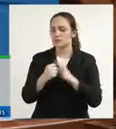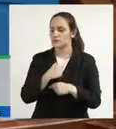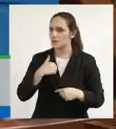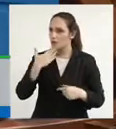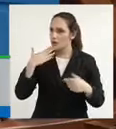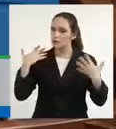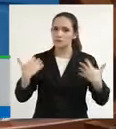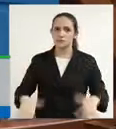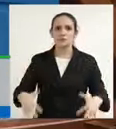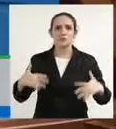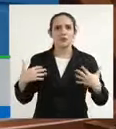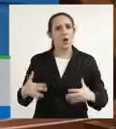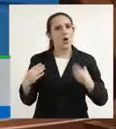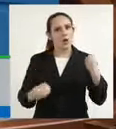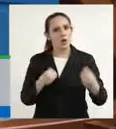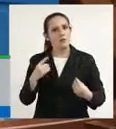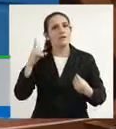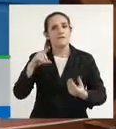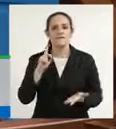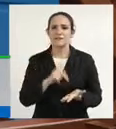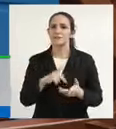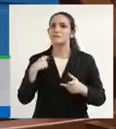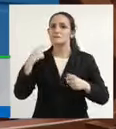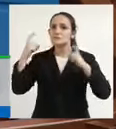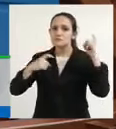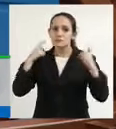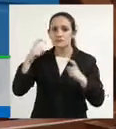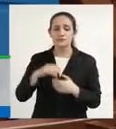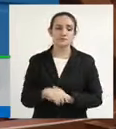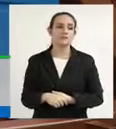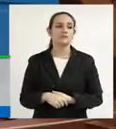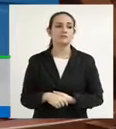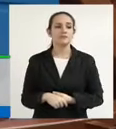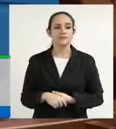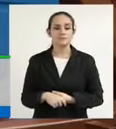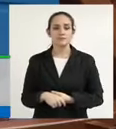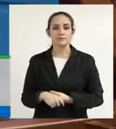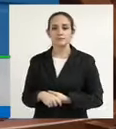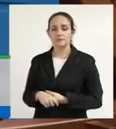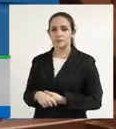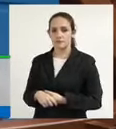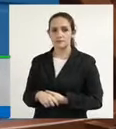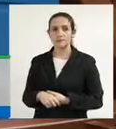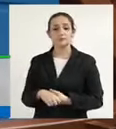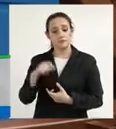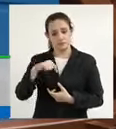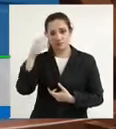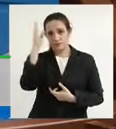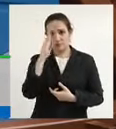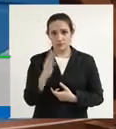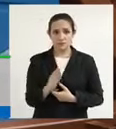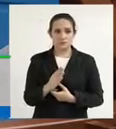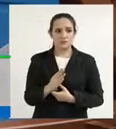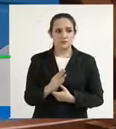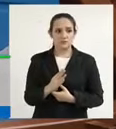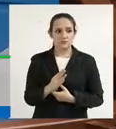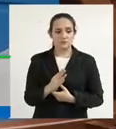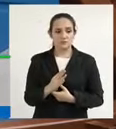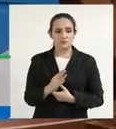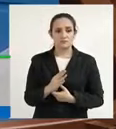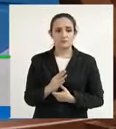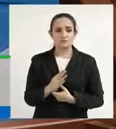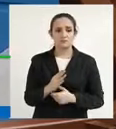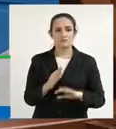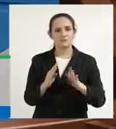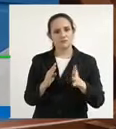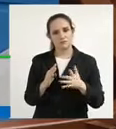deputado Antônio Vaz, que realmente nos preocupa. E, no Brasil, 20%